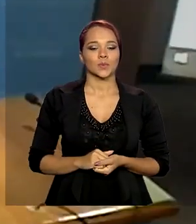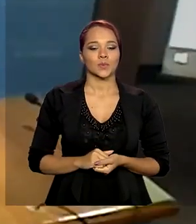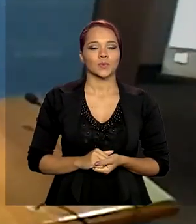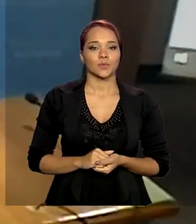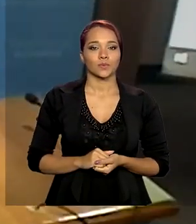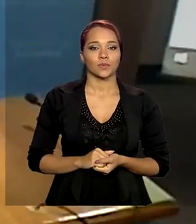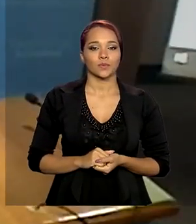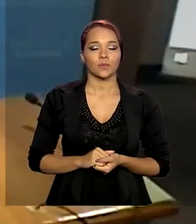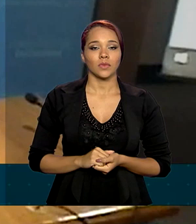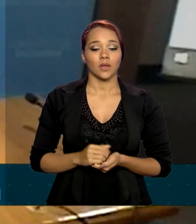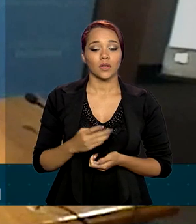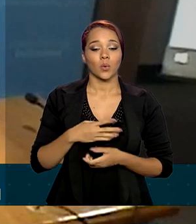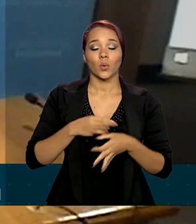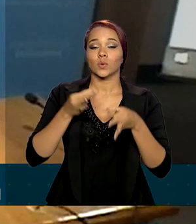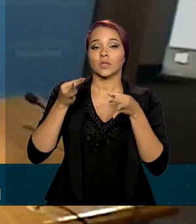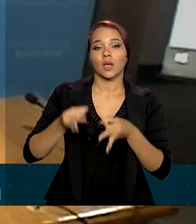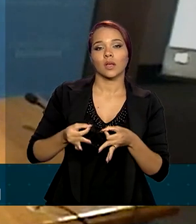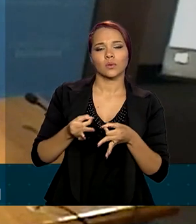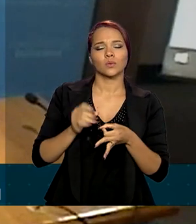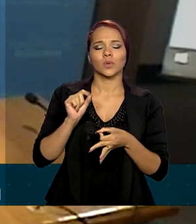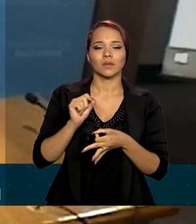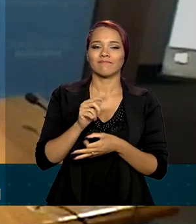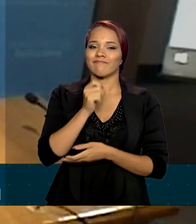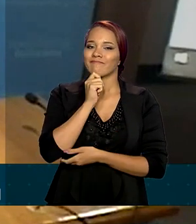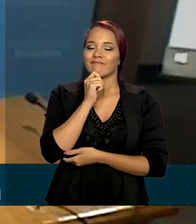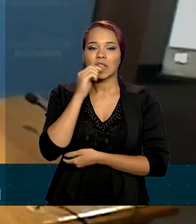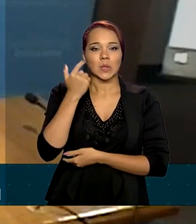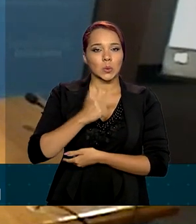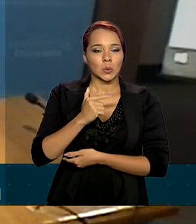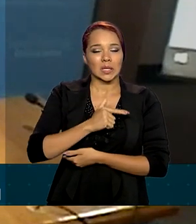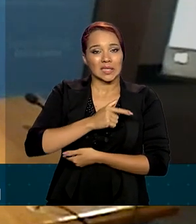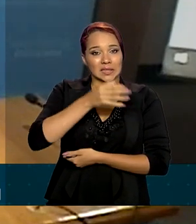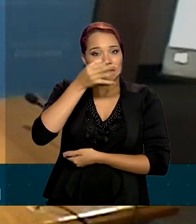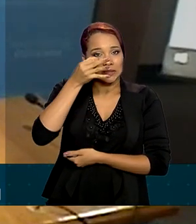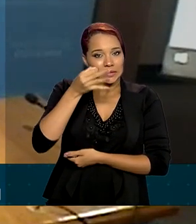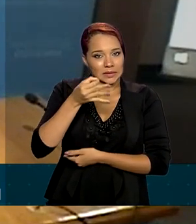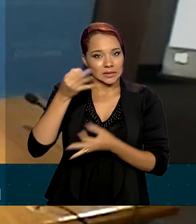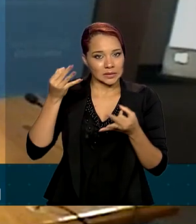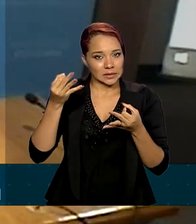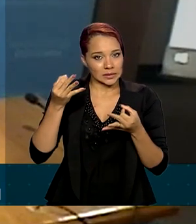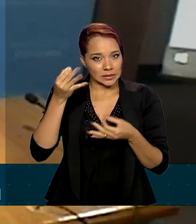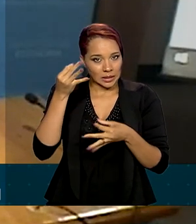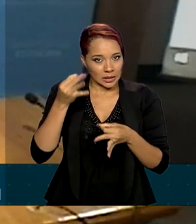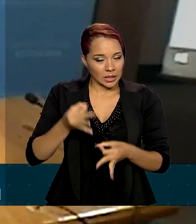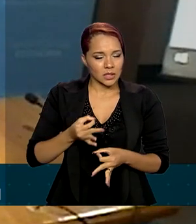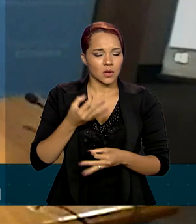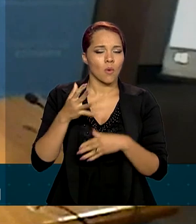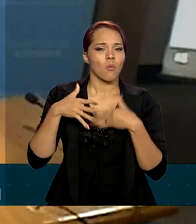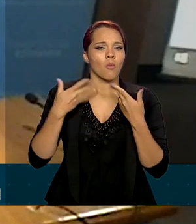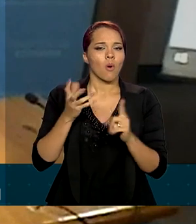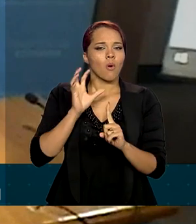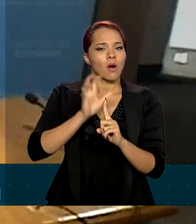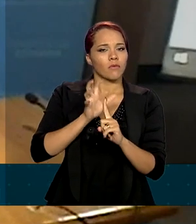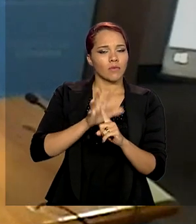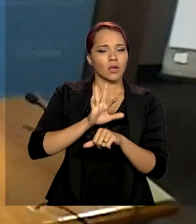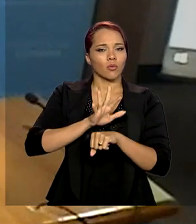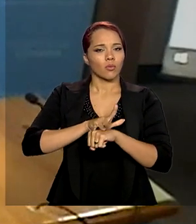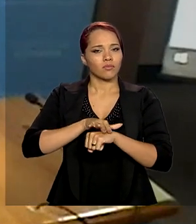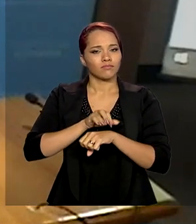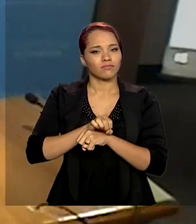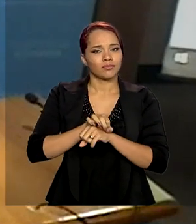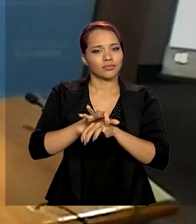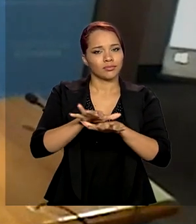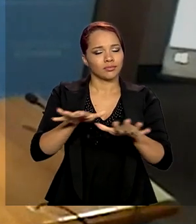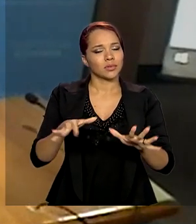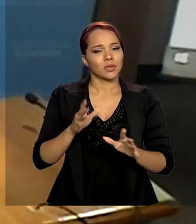O certo é que ainda não se tem de forma precisa a dimensão dos efeitos da pandemia na